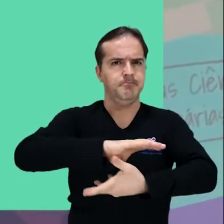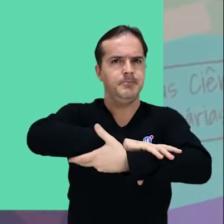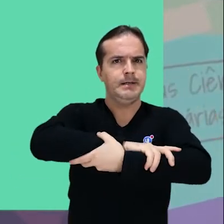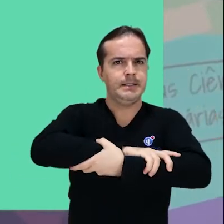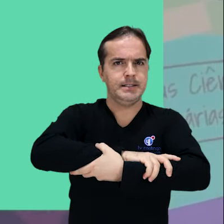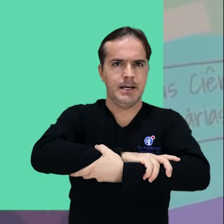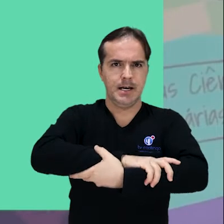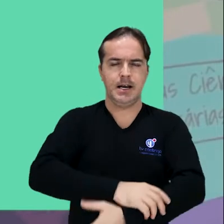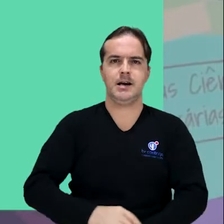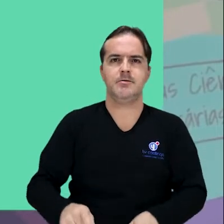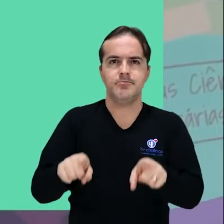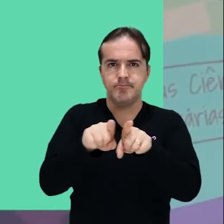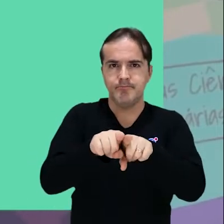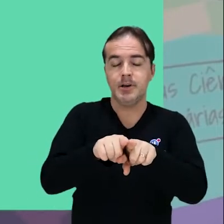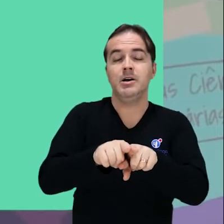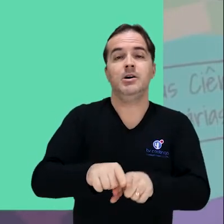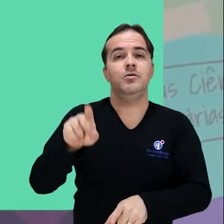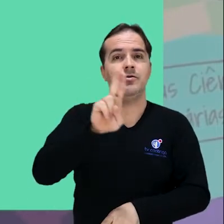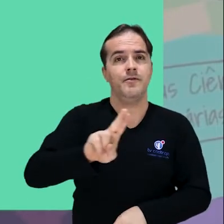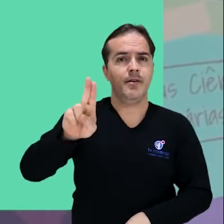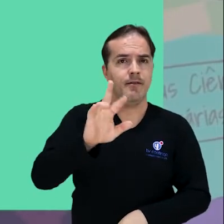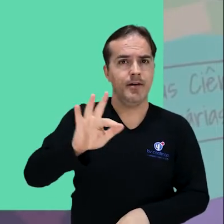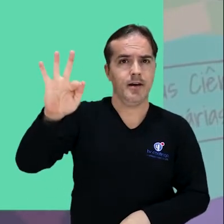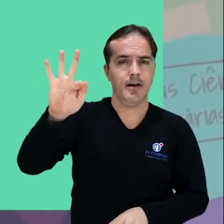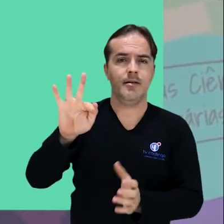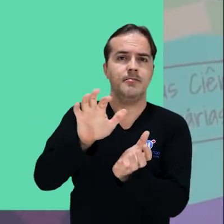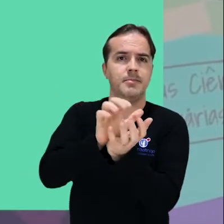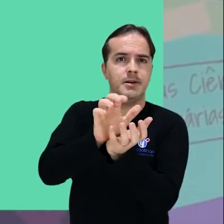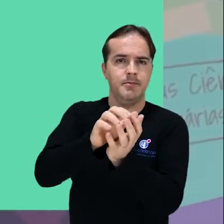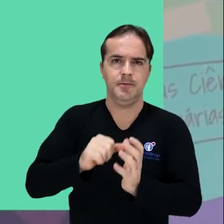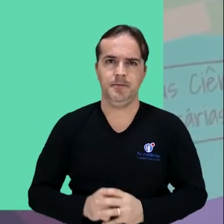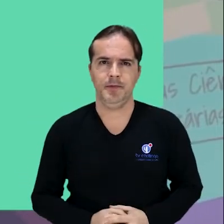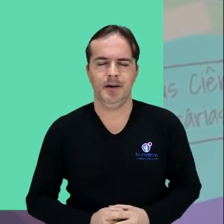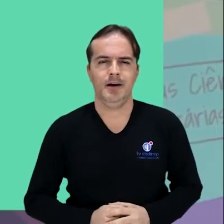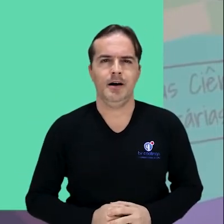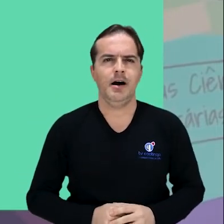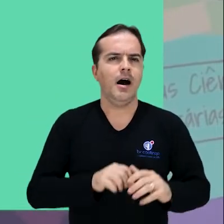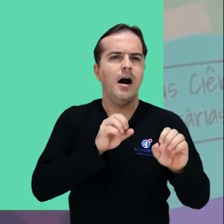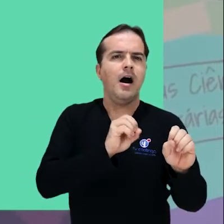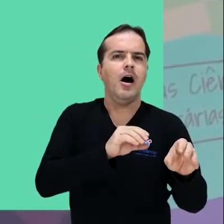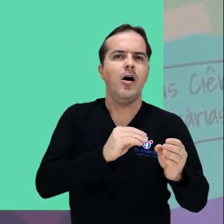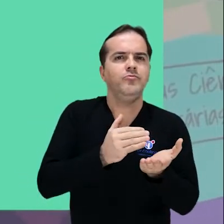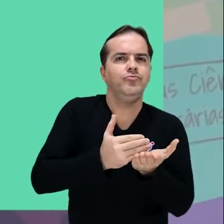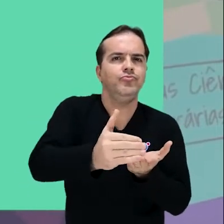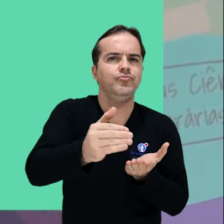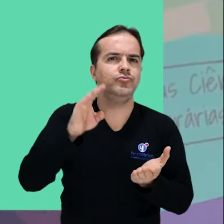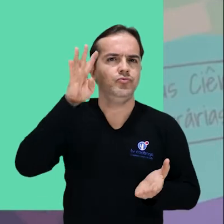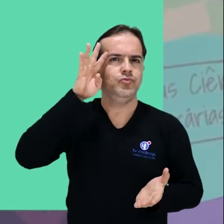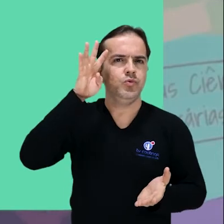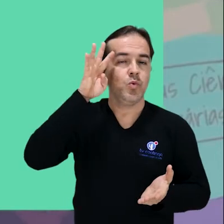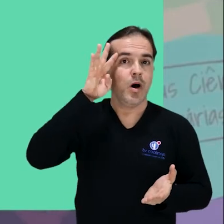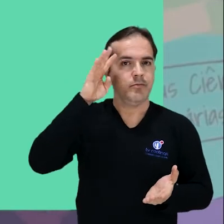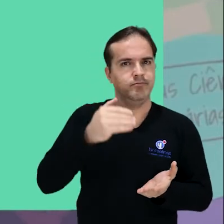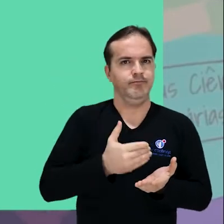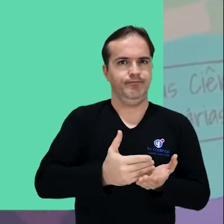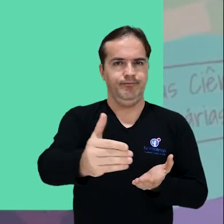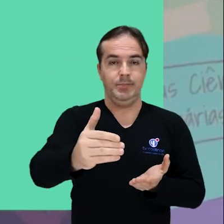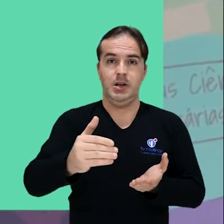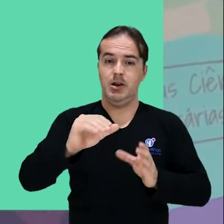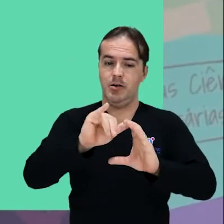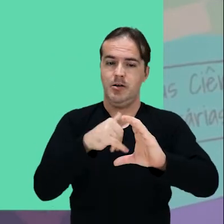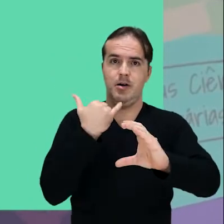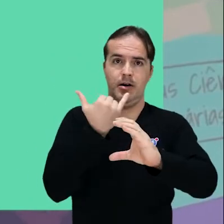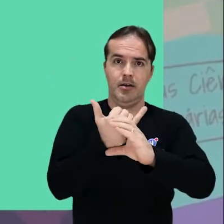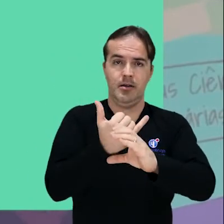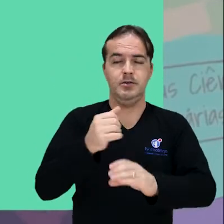Icas, da Universidade Federal de Pernambuco. As aulas começam na quarta-feira e vão ser transmitidas no canal do